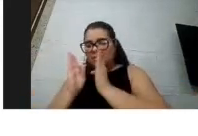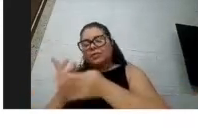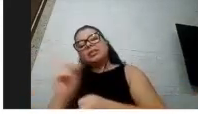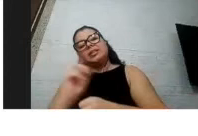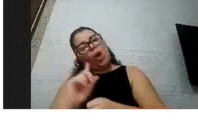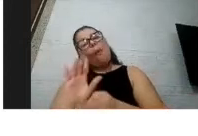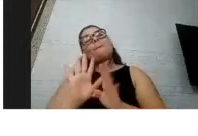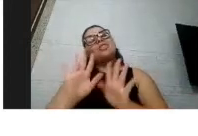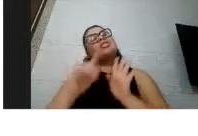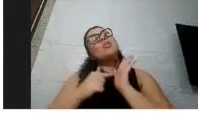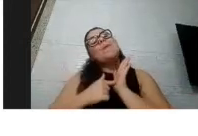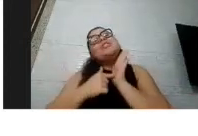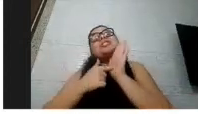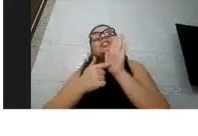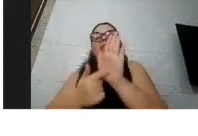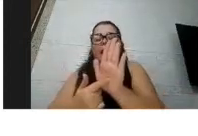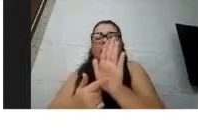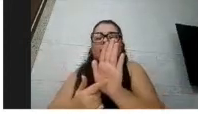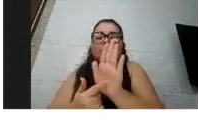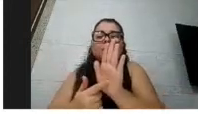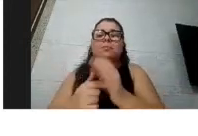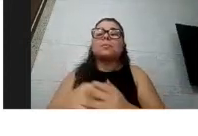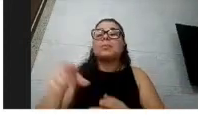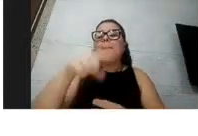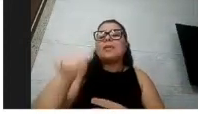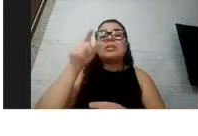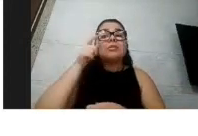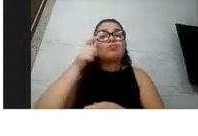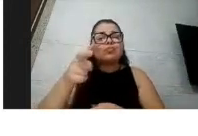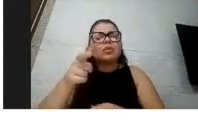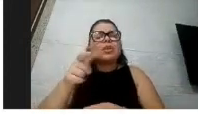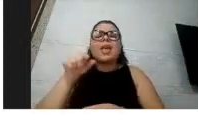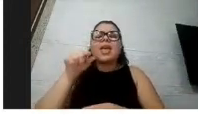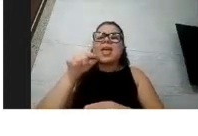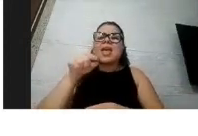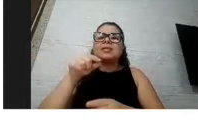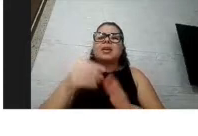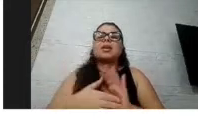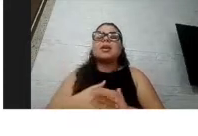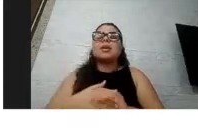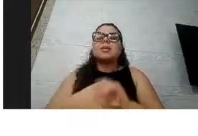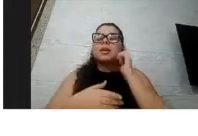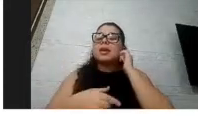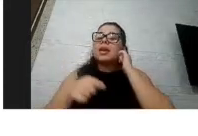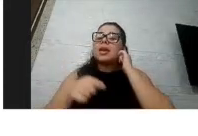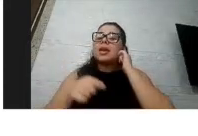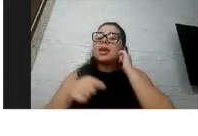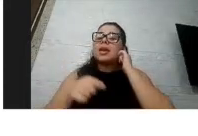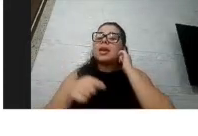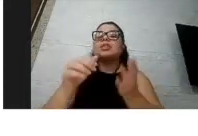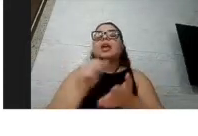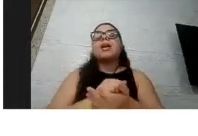científicos publicados, mas aqui para a gente ter ideia, os artigos publicados, por exemplo, em síndrome de Down,